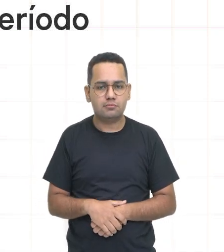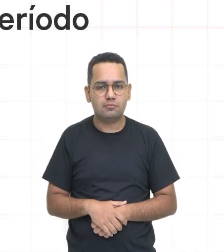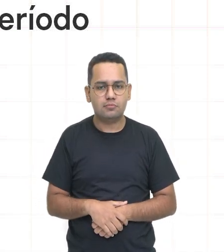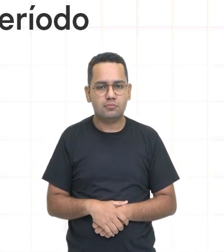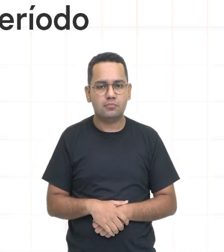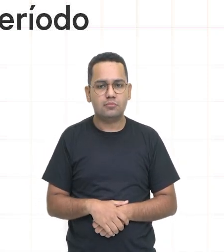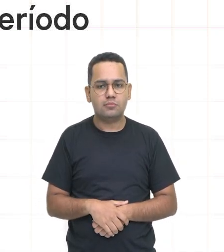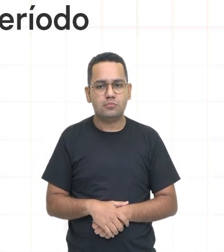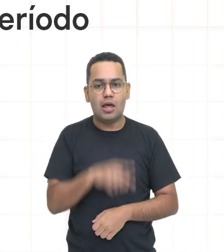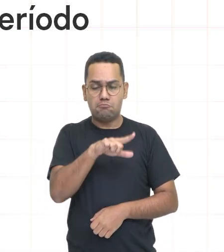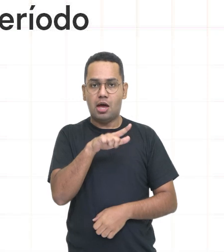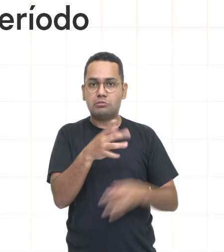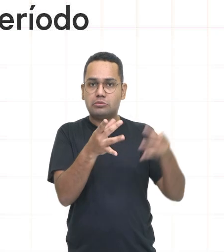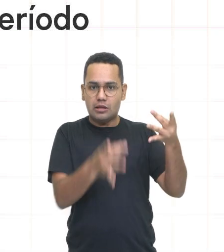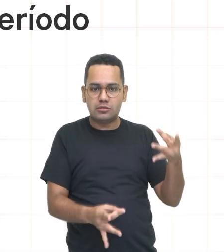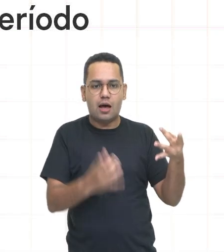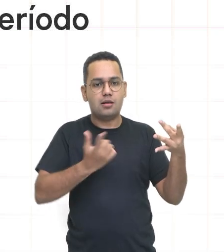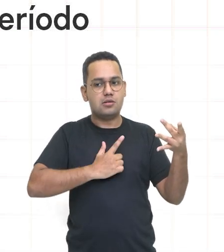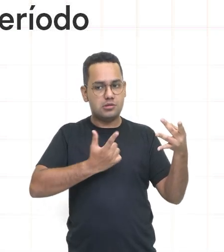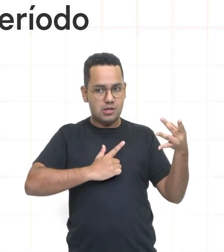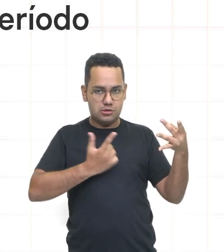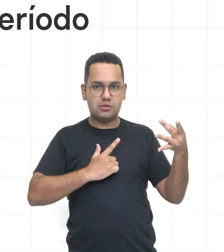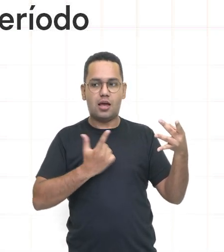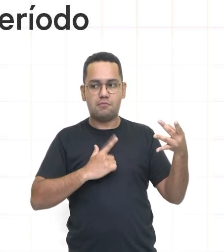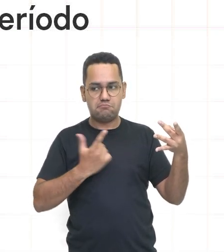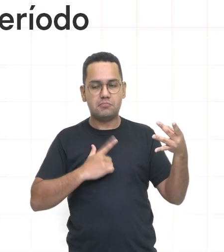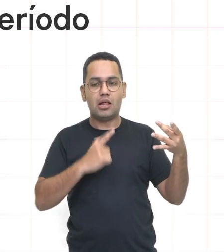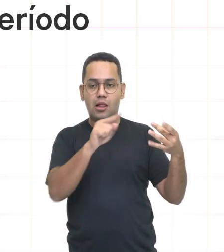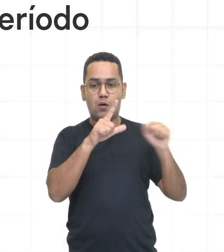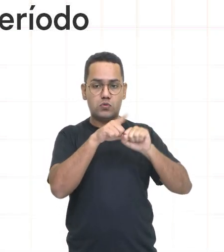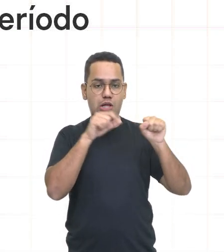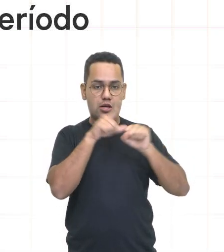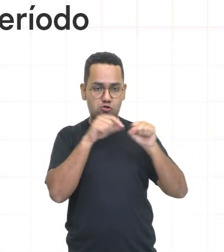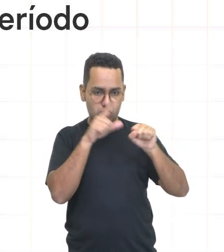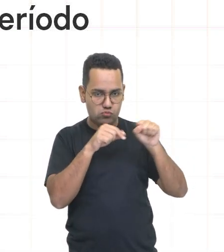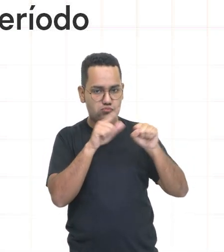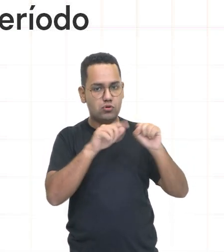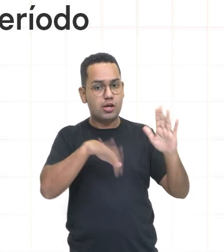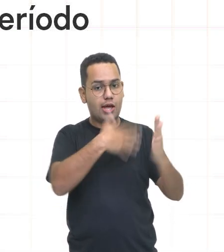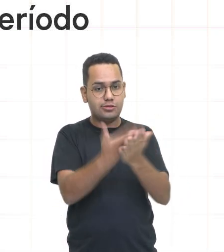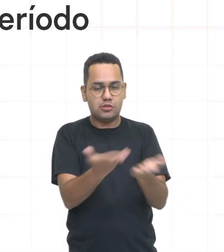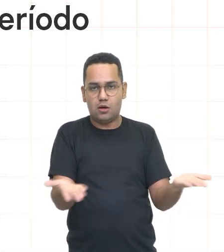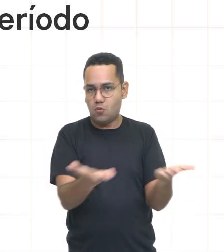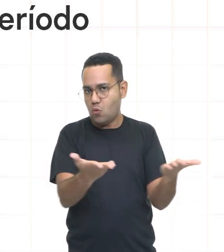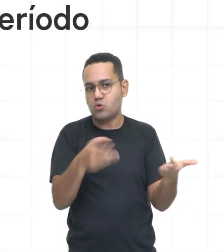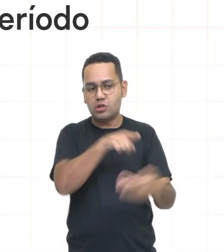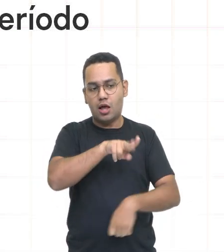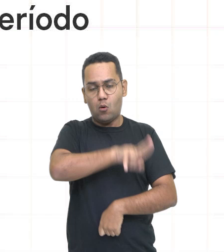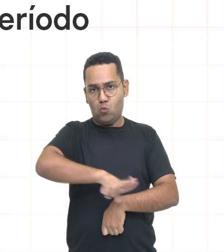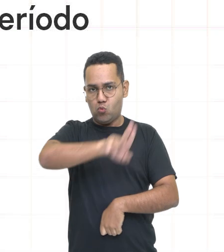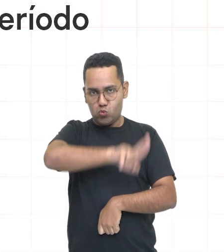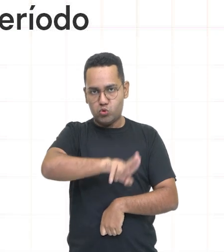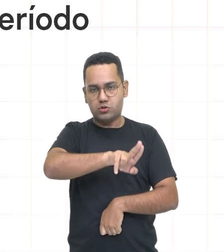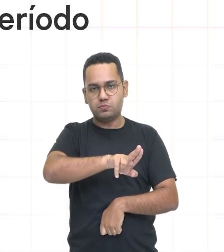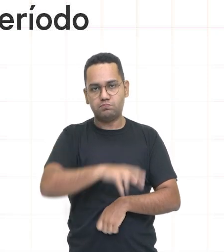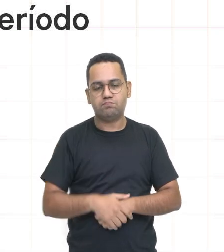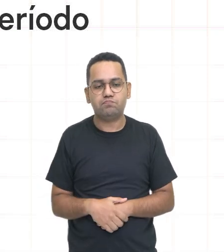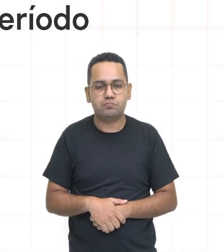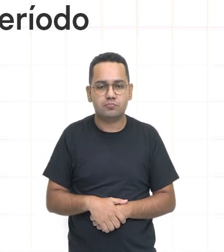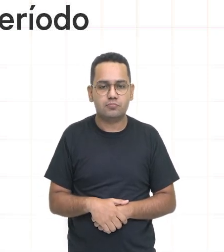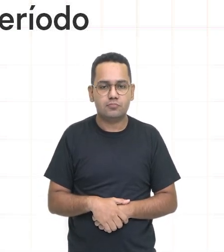história brasileira inclusive estando em vigor até os dias de hoje. A Constituição de 1988 é a nossa